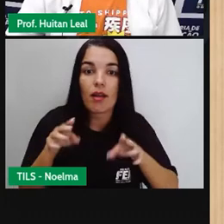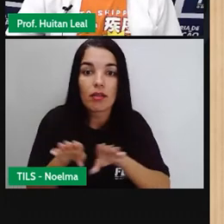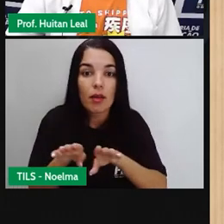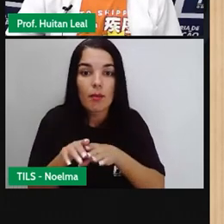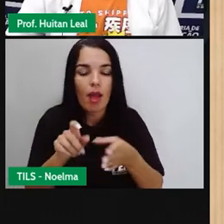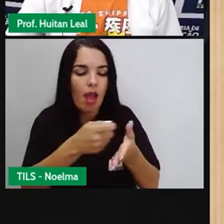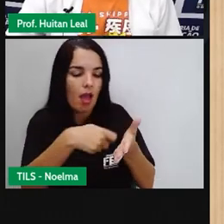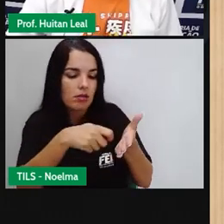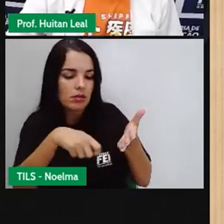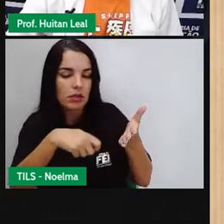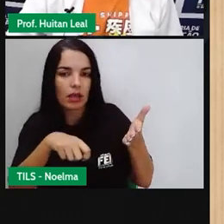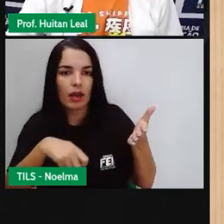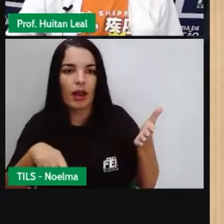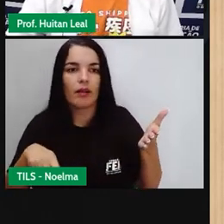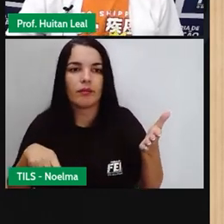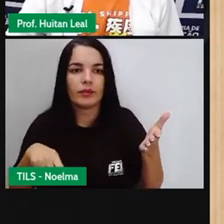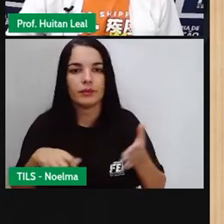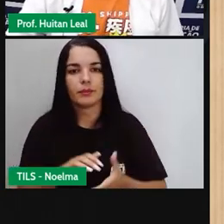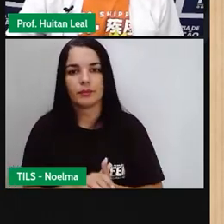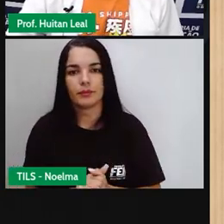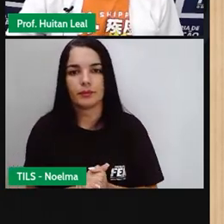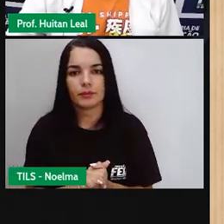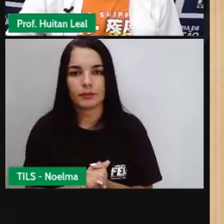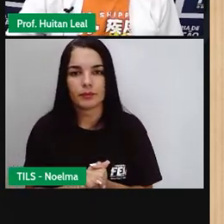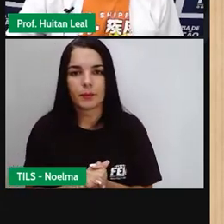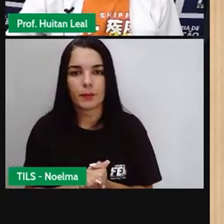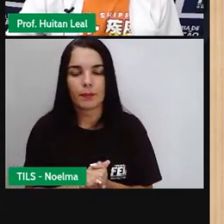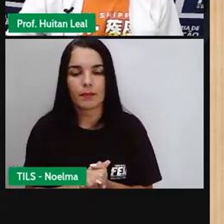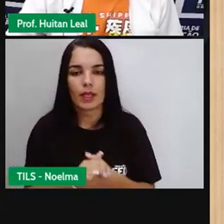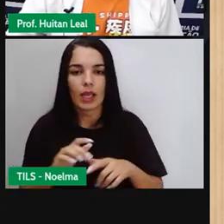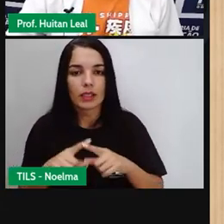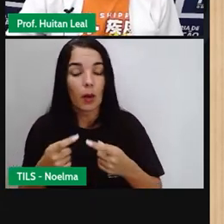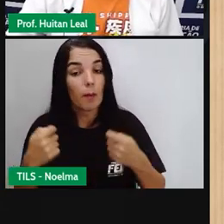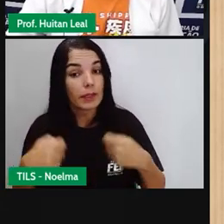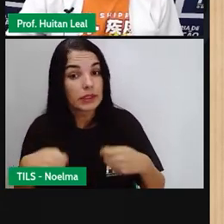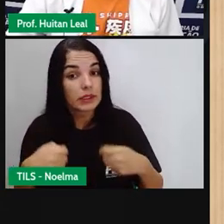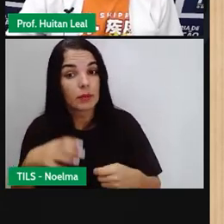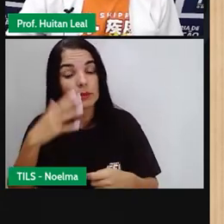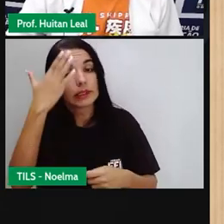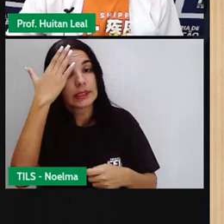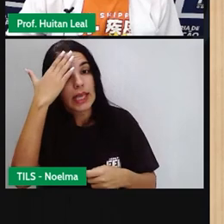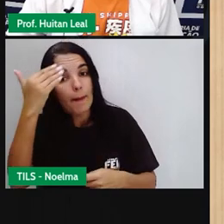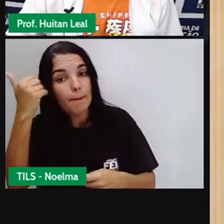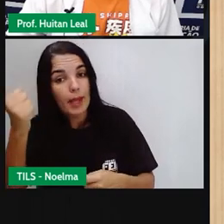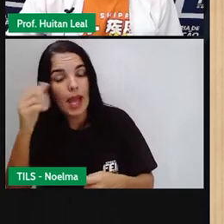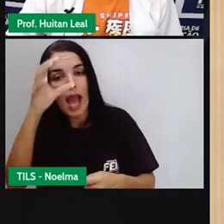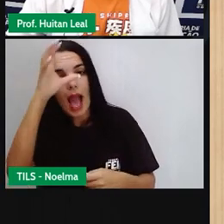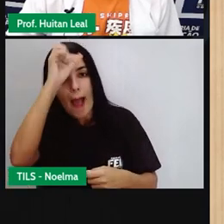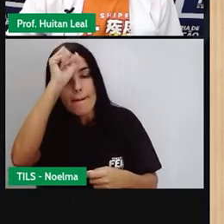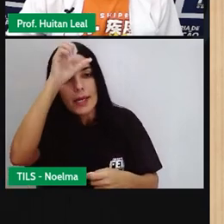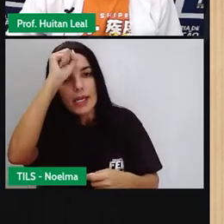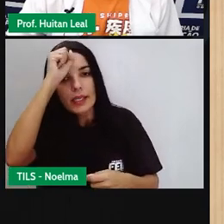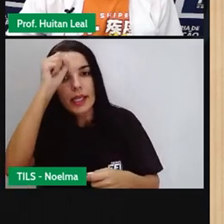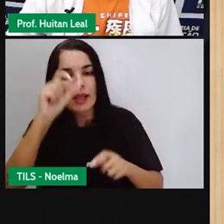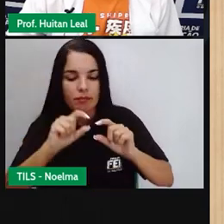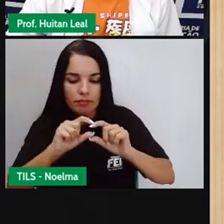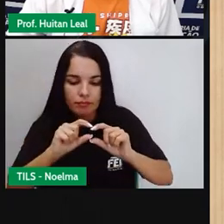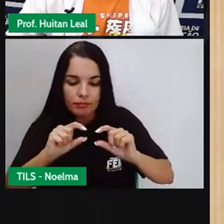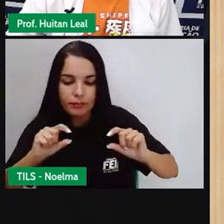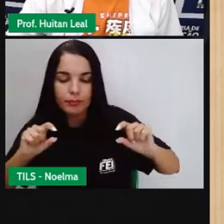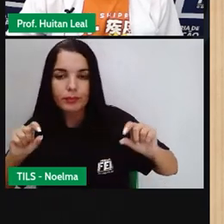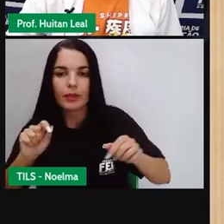Então, precisamos saber elaborar direitinho as nossas frases, as nossas